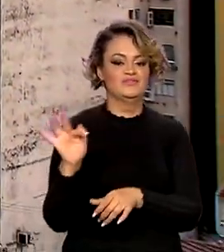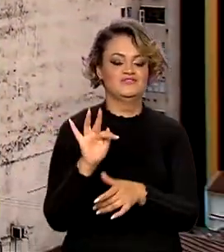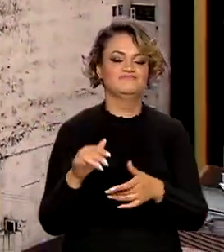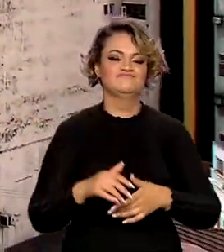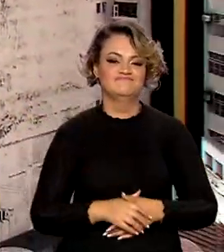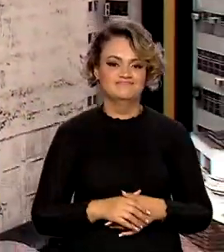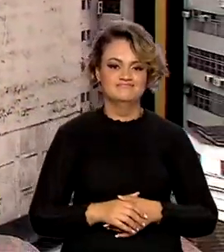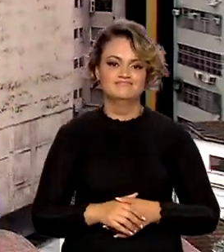em que elas estão inseridas.